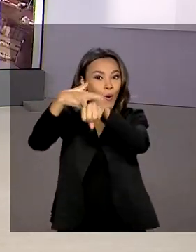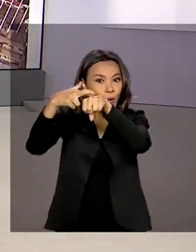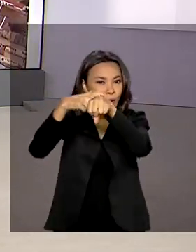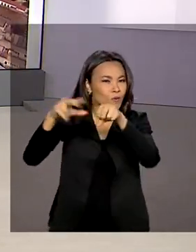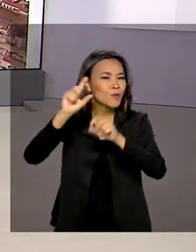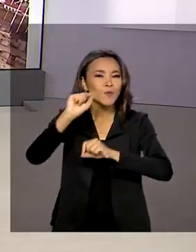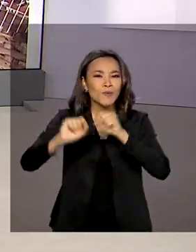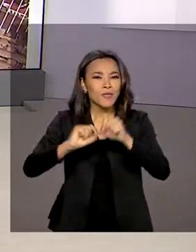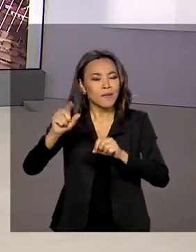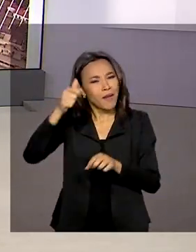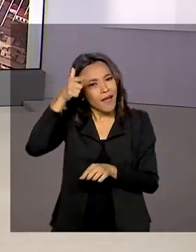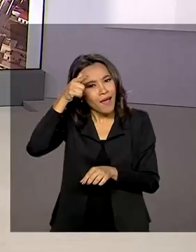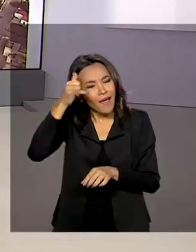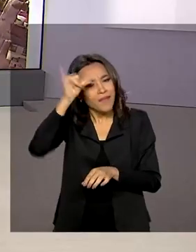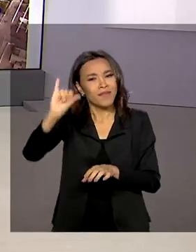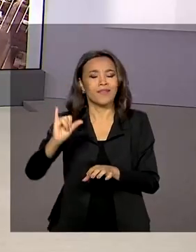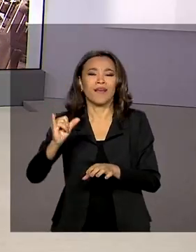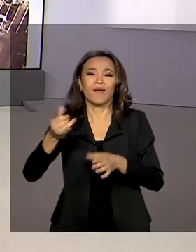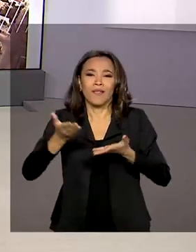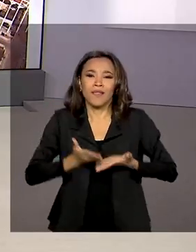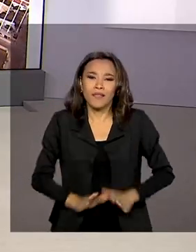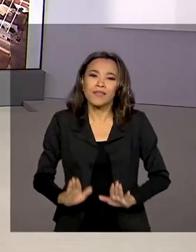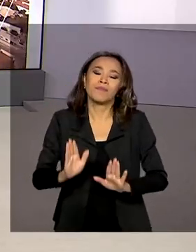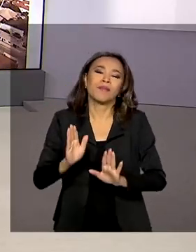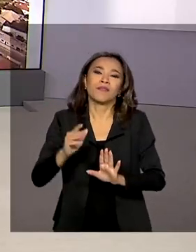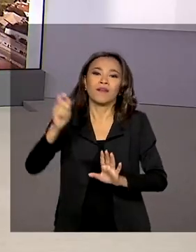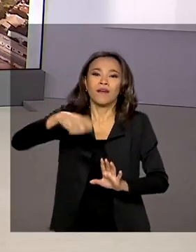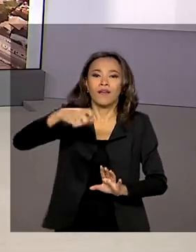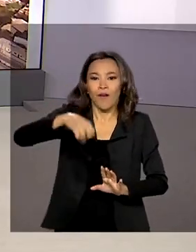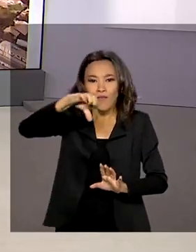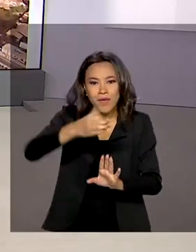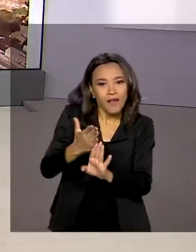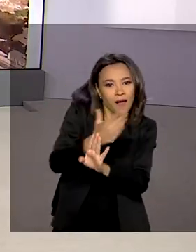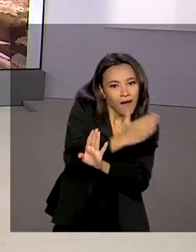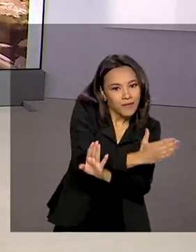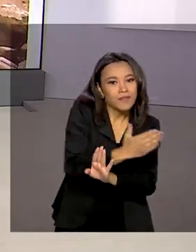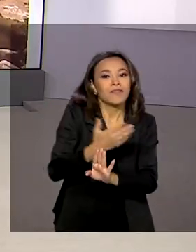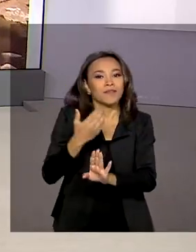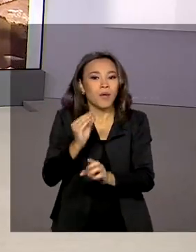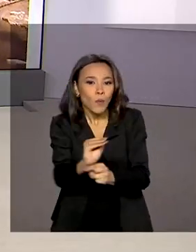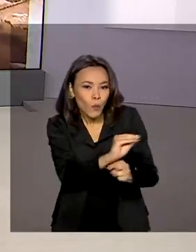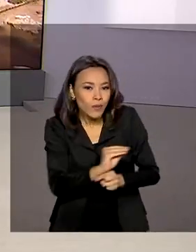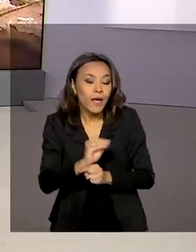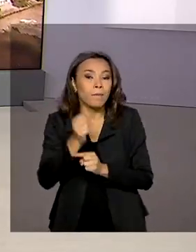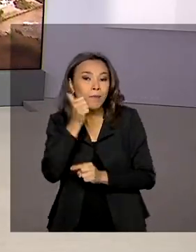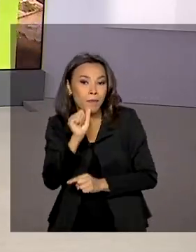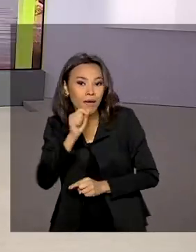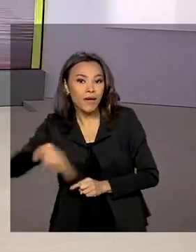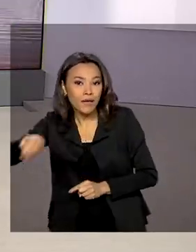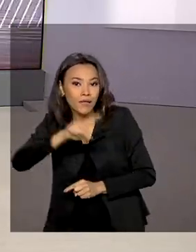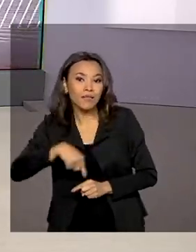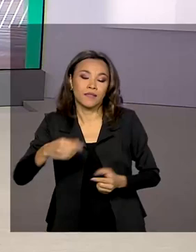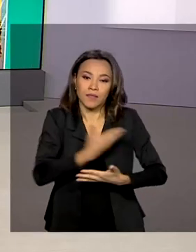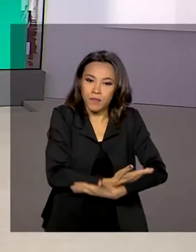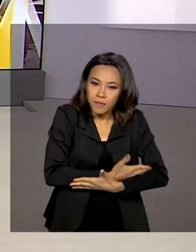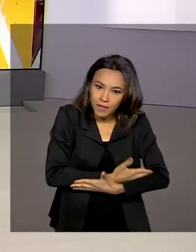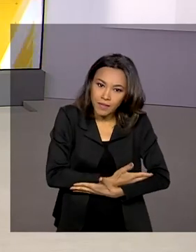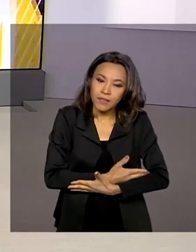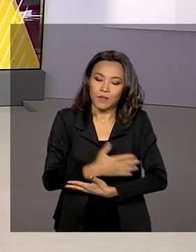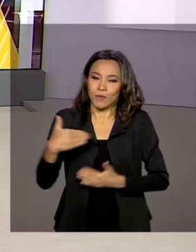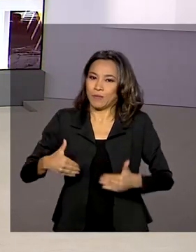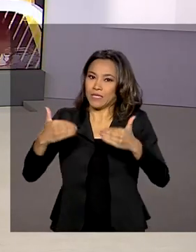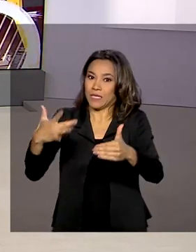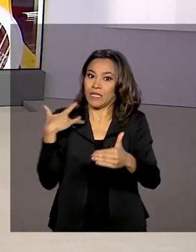prematuridade. Para ajudar estados e municípios a melhorar a assistência do SUS a mães e bebês, o Ministério da Saúde anunciou